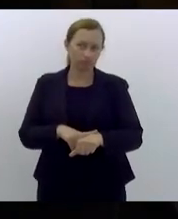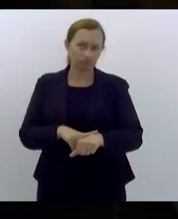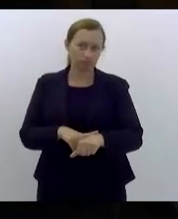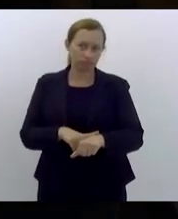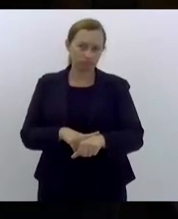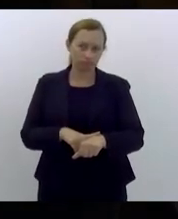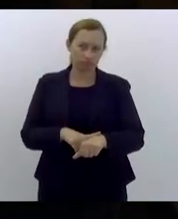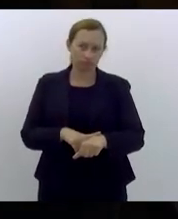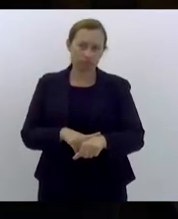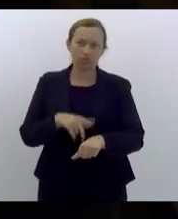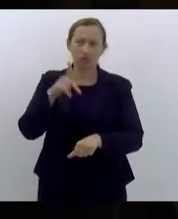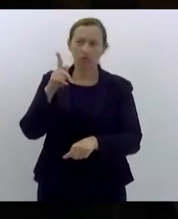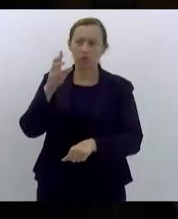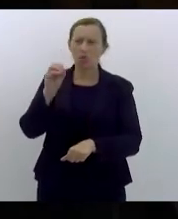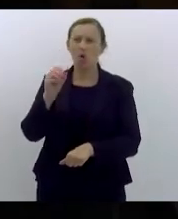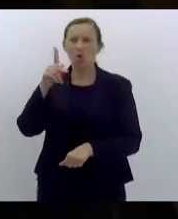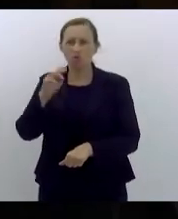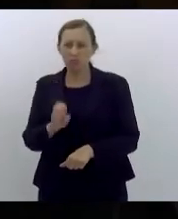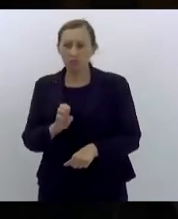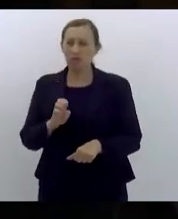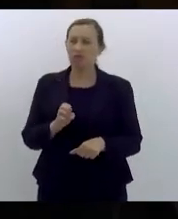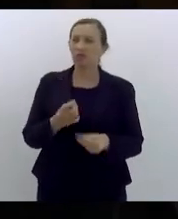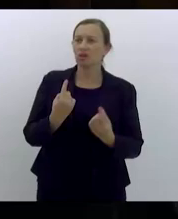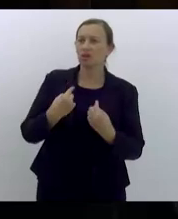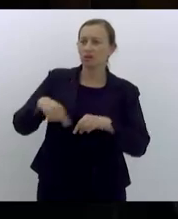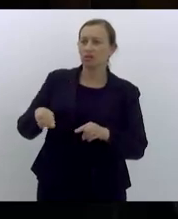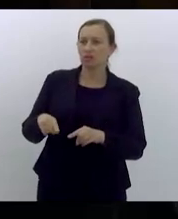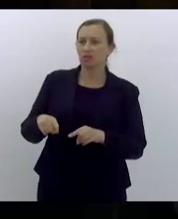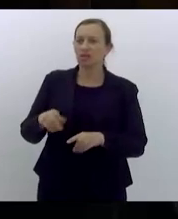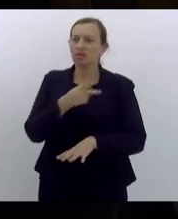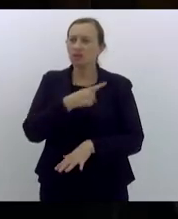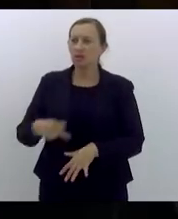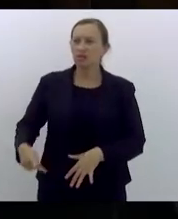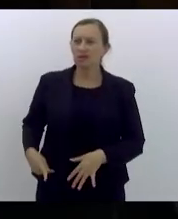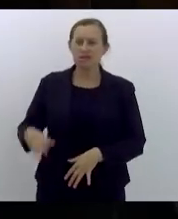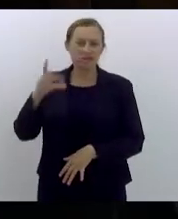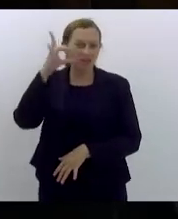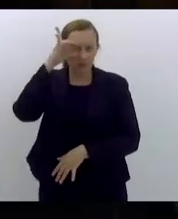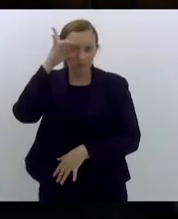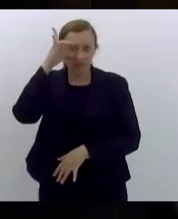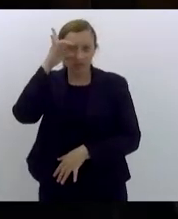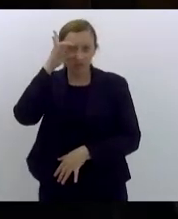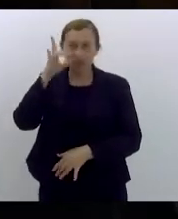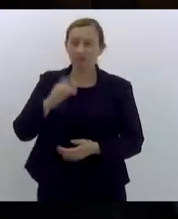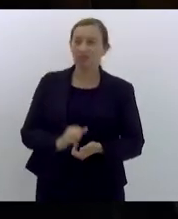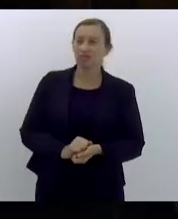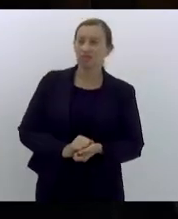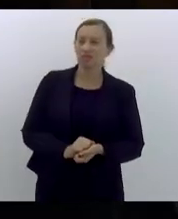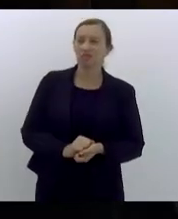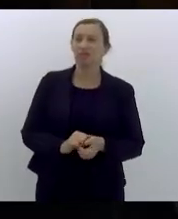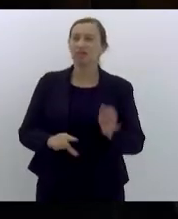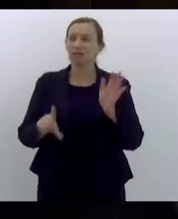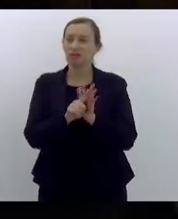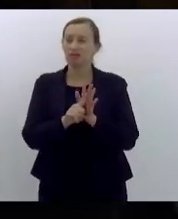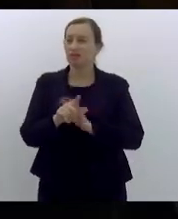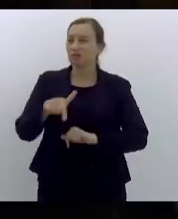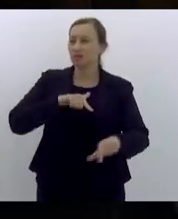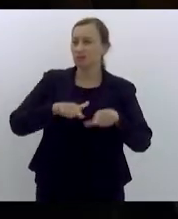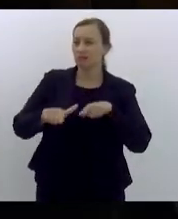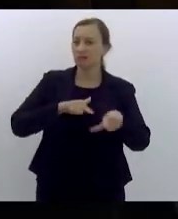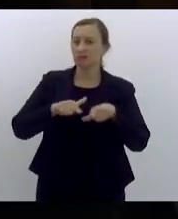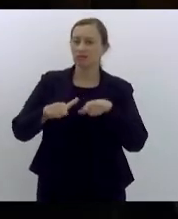a presidenta Dilma permitiu o estabelecimento das revisões da consolidação das leis trabalhistas e na esteira da